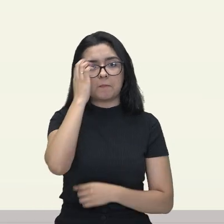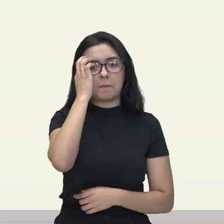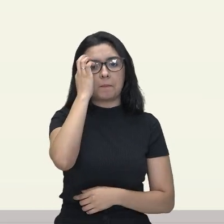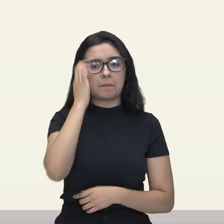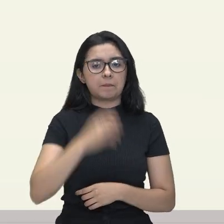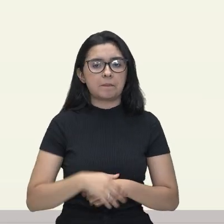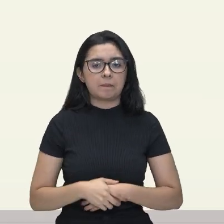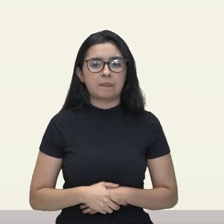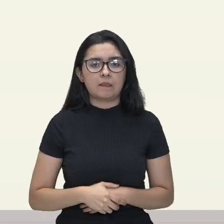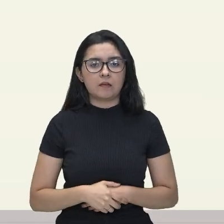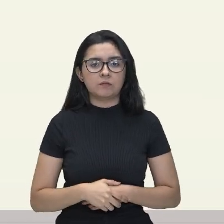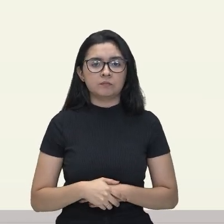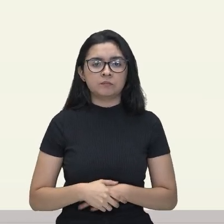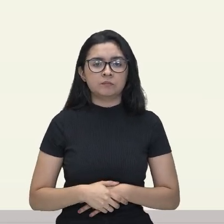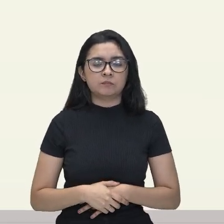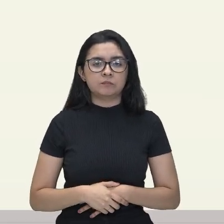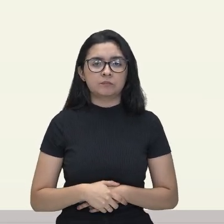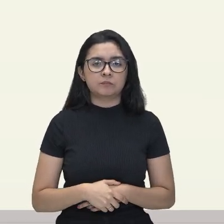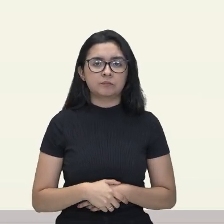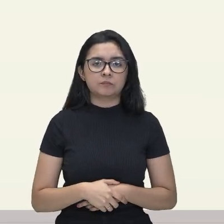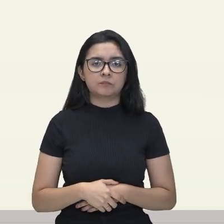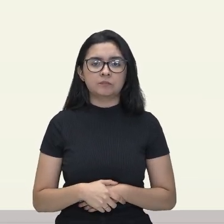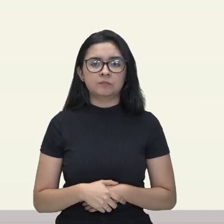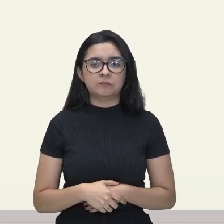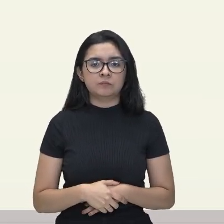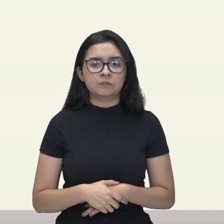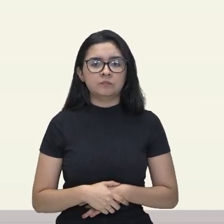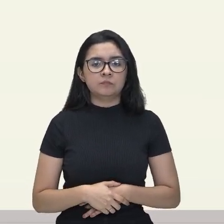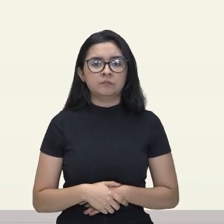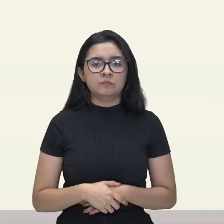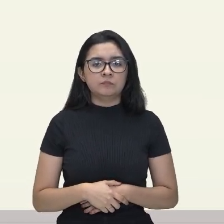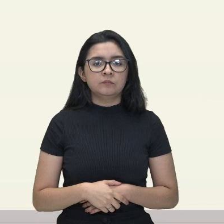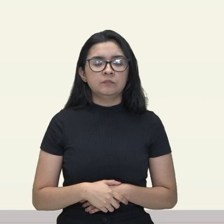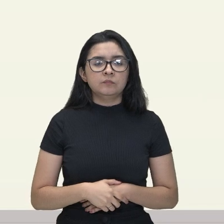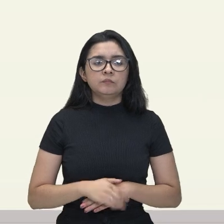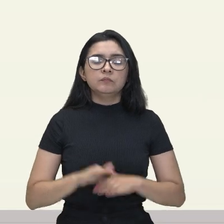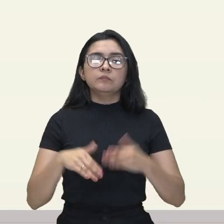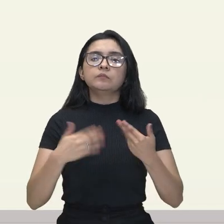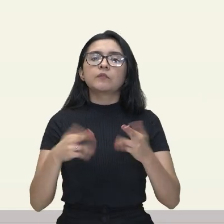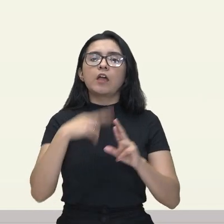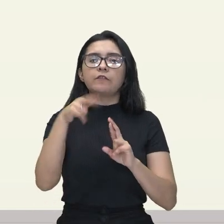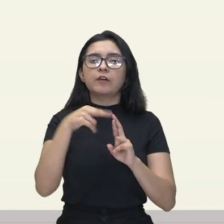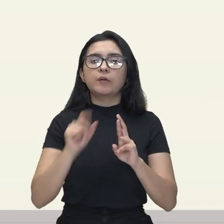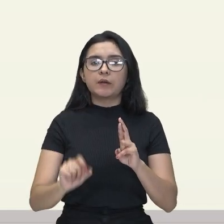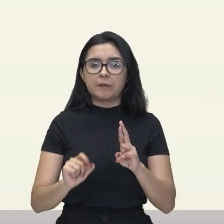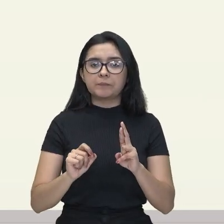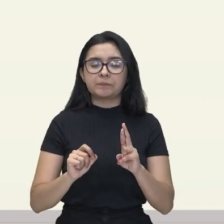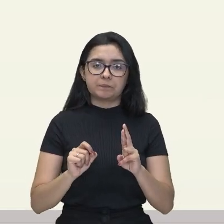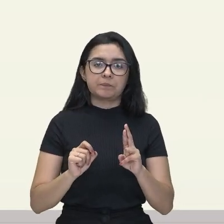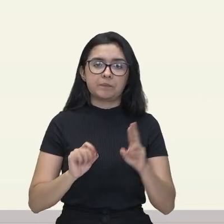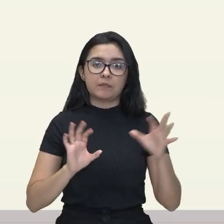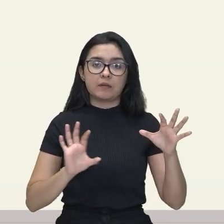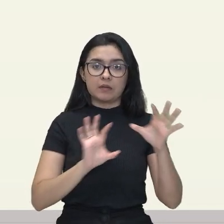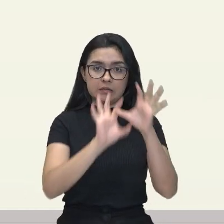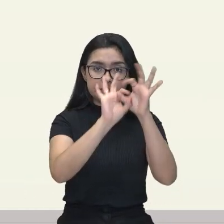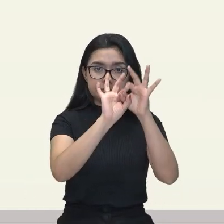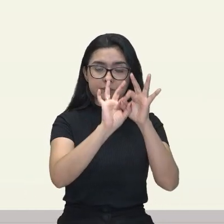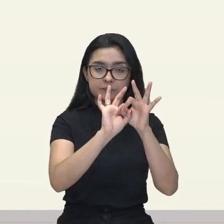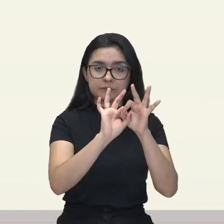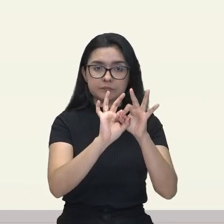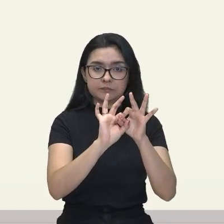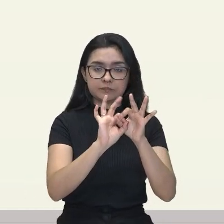ele se refere a ligantes iguais